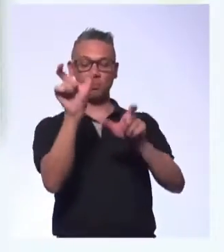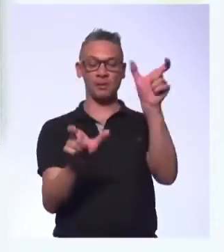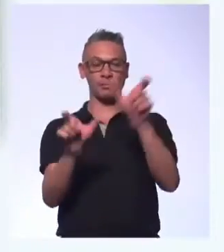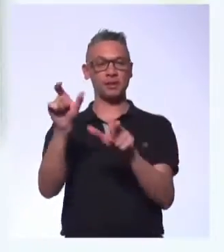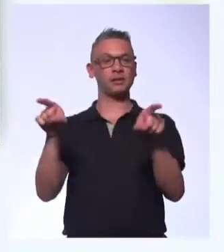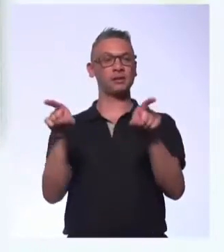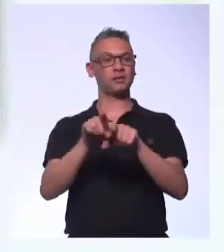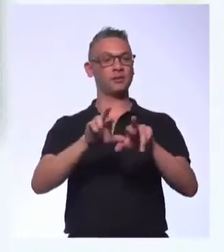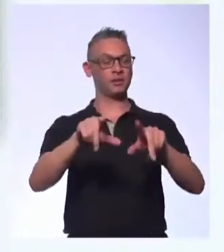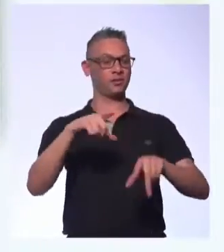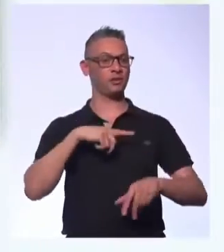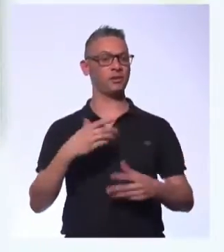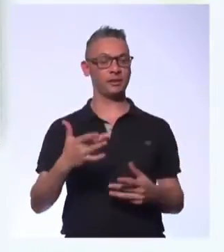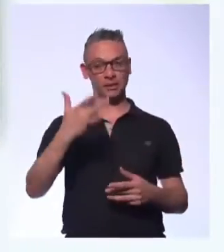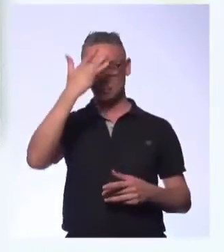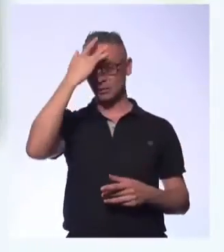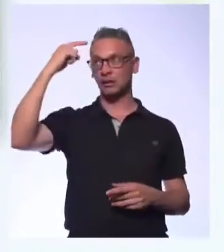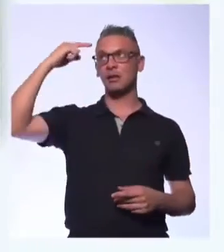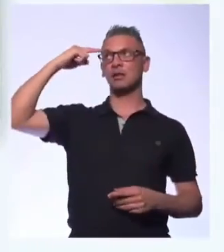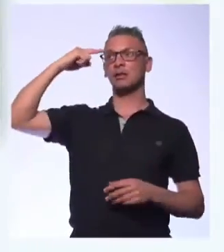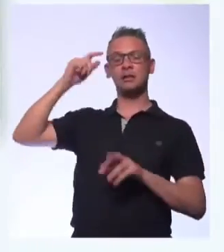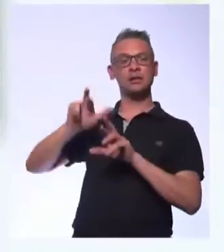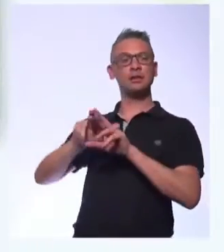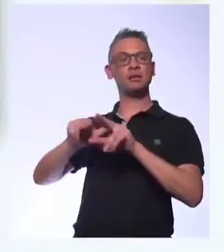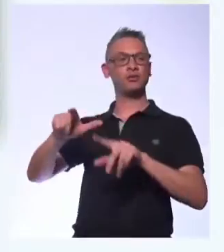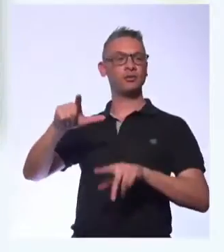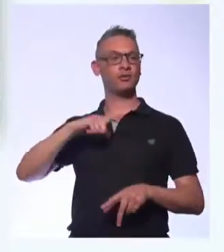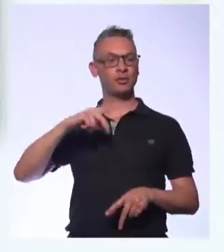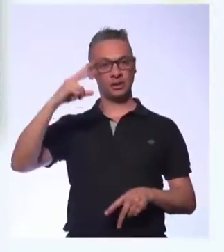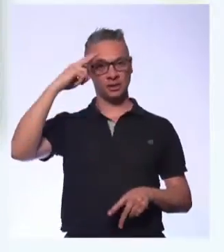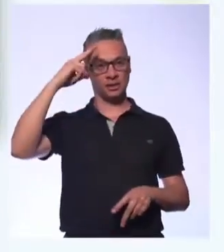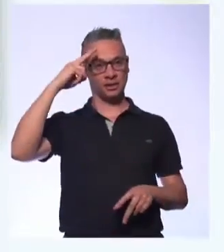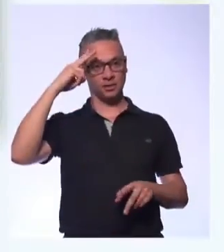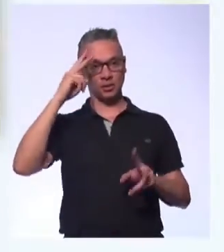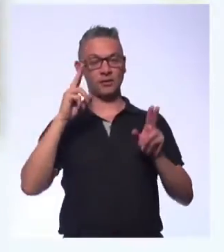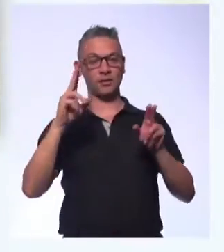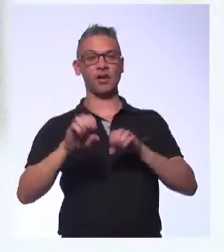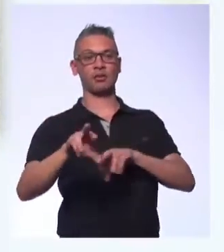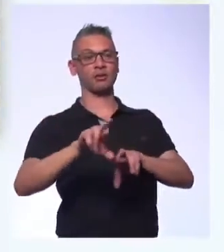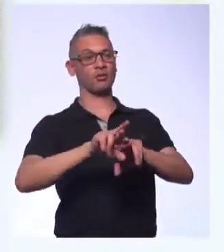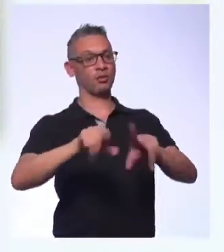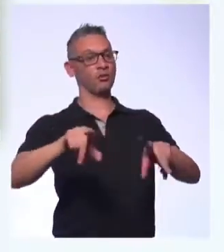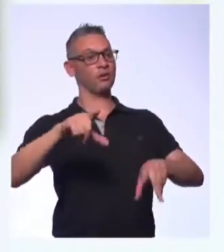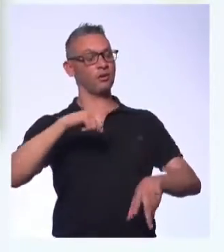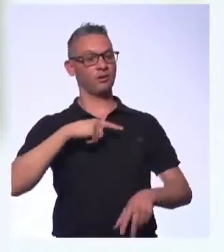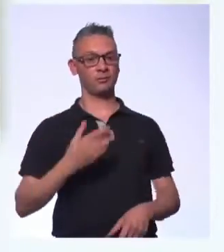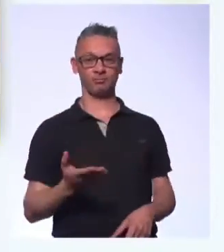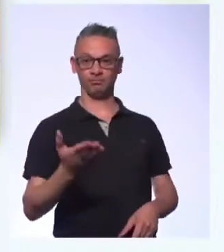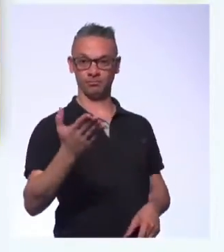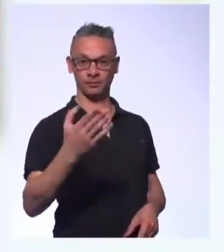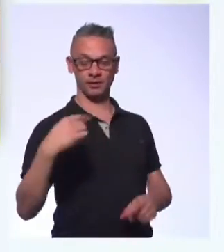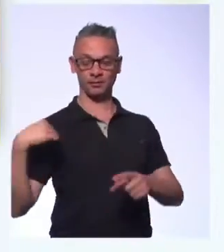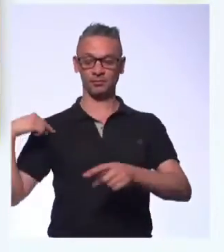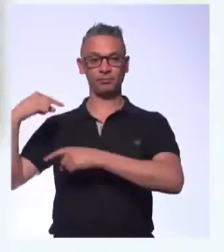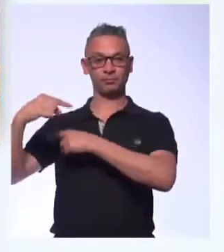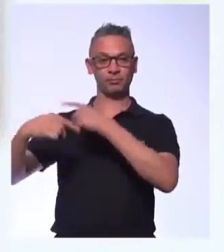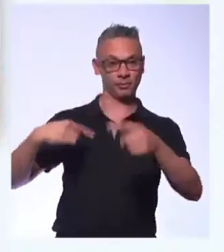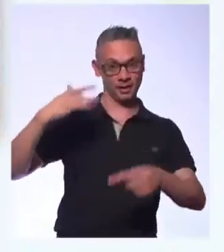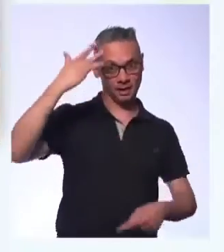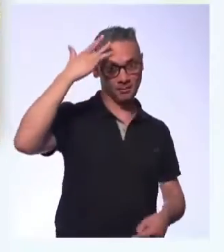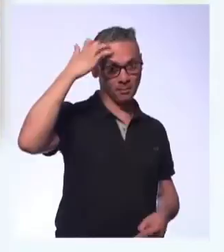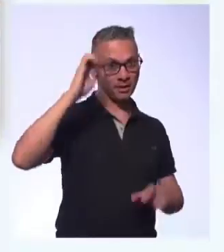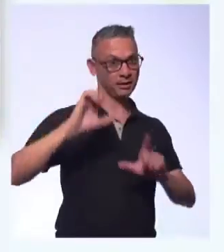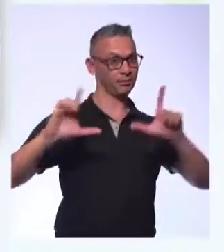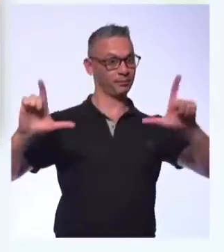diferente. Tem uma cabeça diferente, porque teve uma história e uma educação diferente. É o que você vê na reportagem de amanhã.